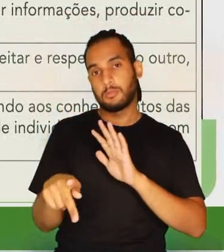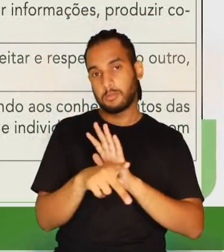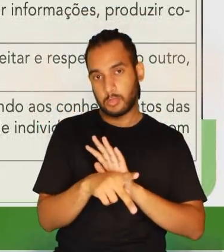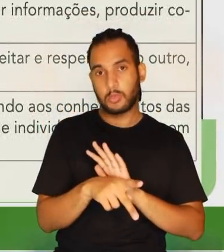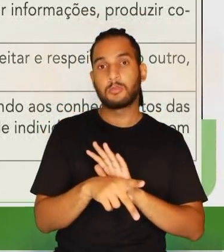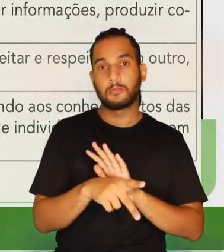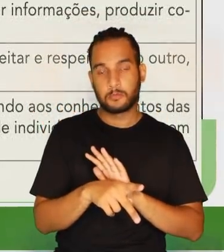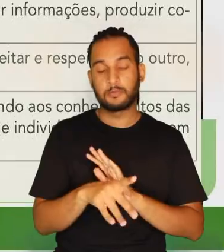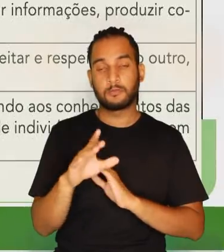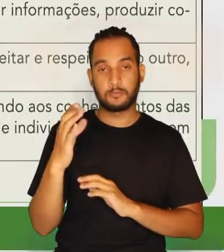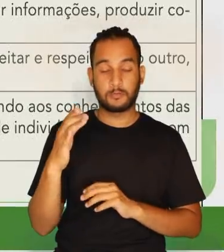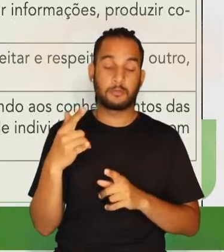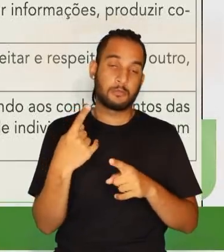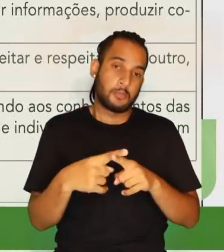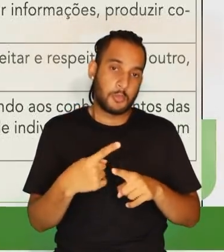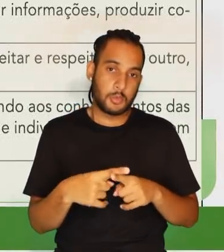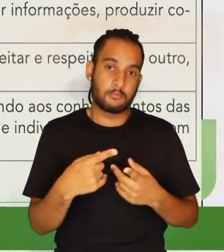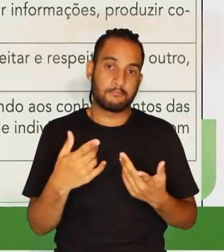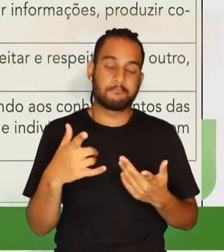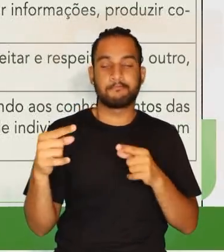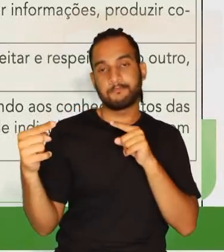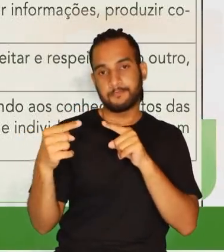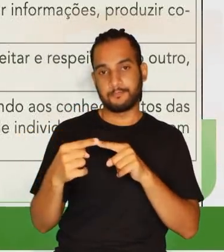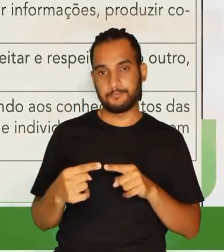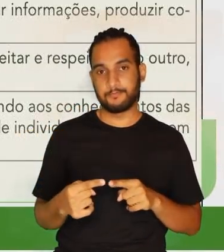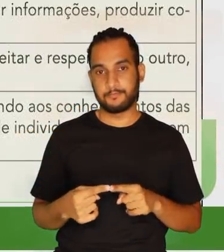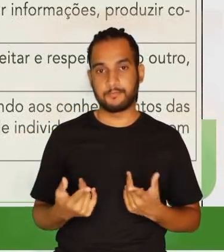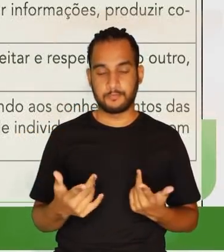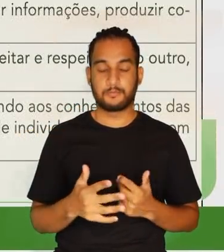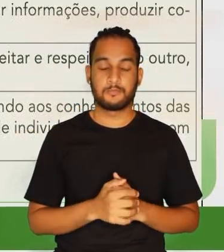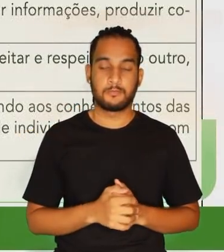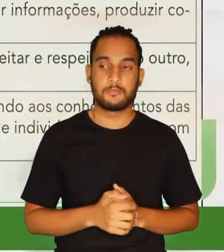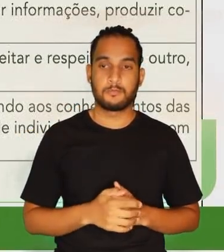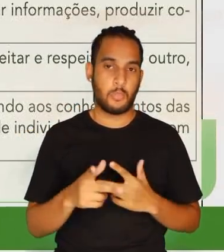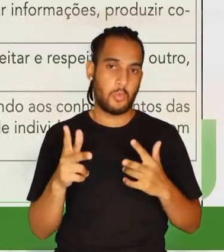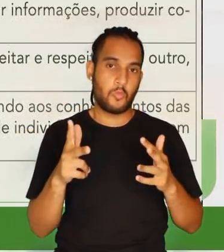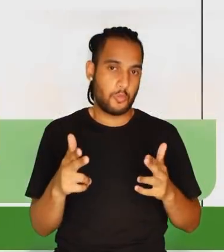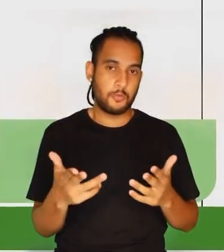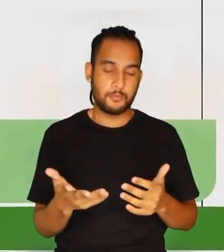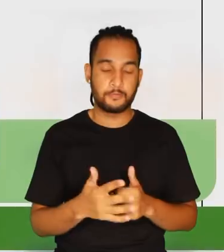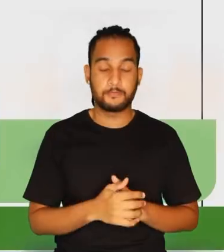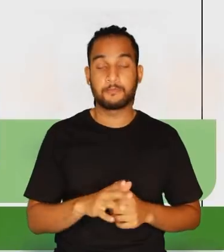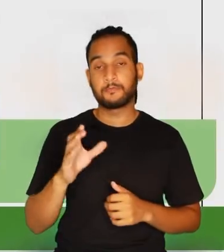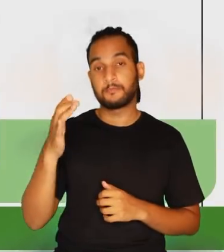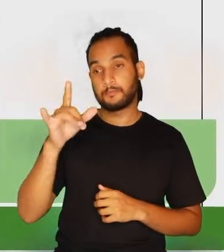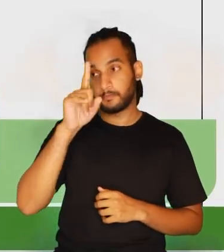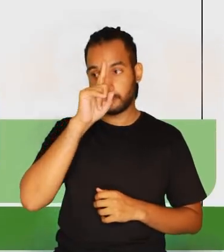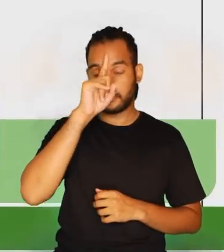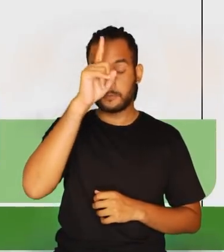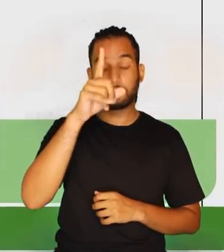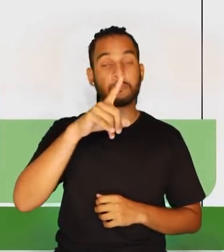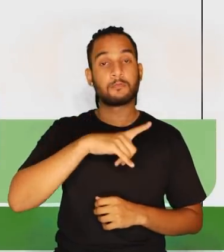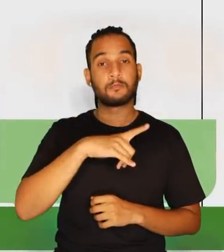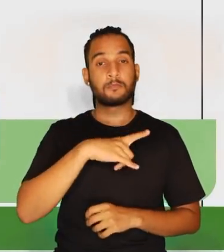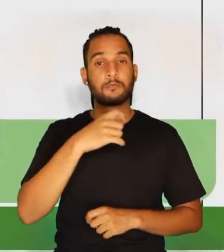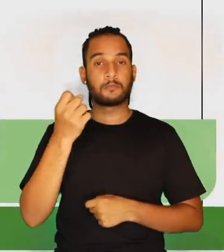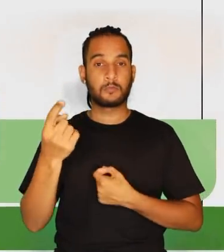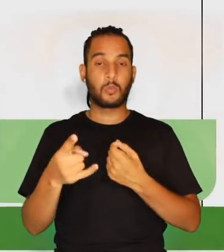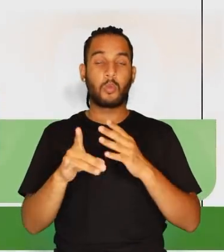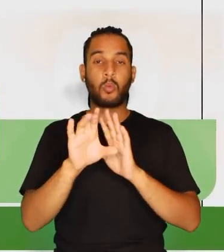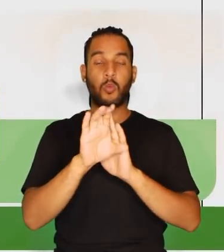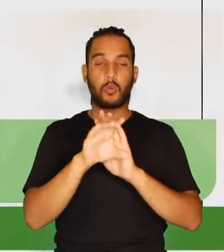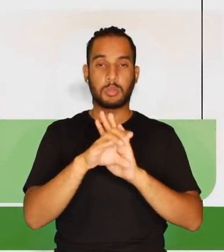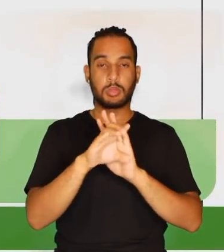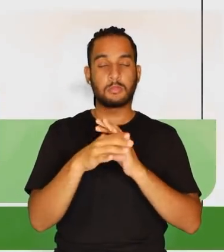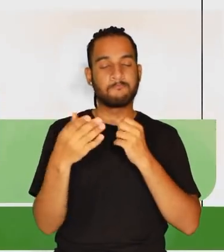competências específicas para o componente curricular, mesmo porque se coincidem, tá? E a Ciência da Natureza, então,